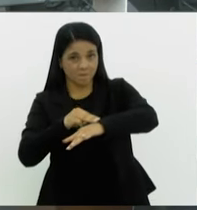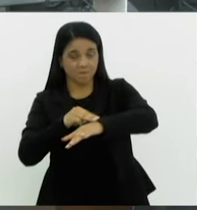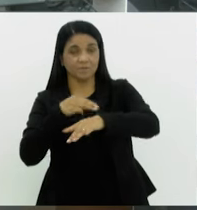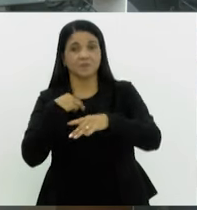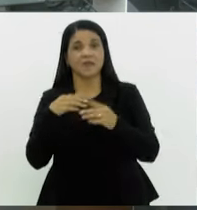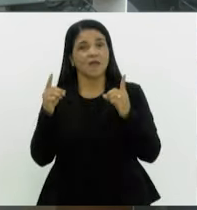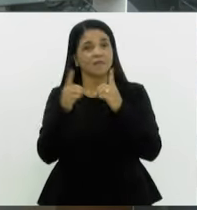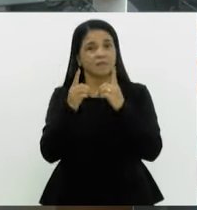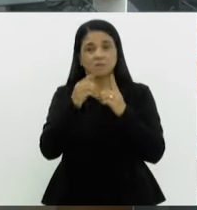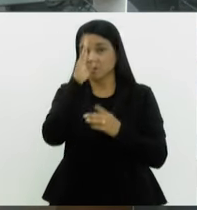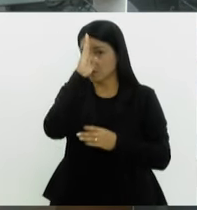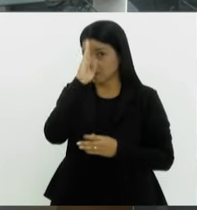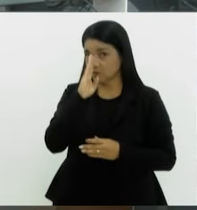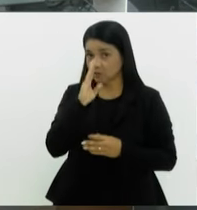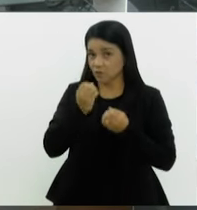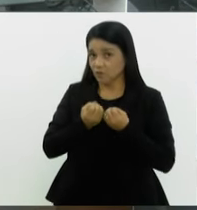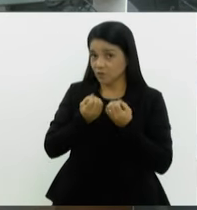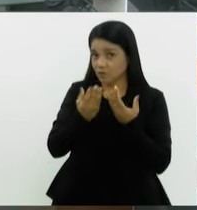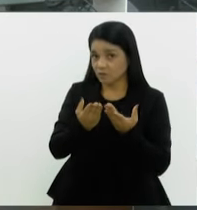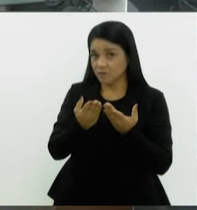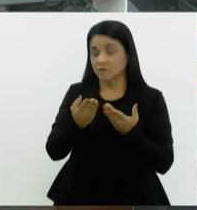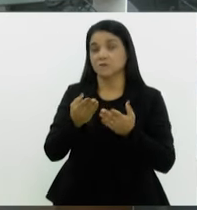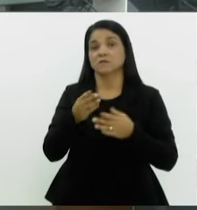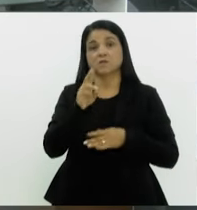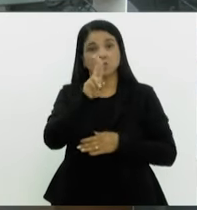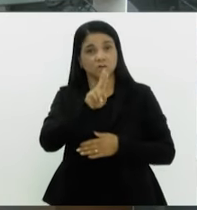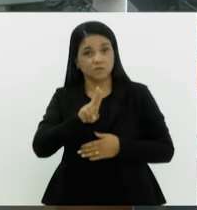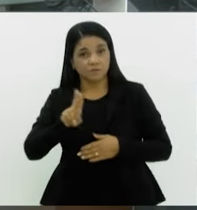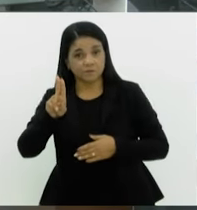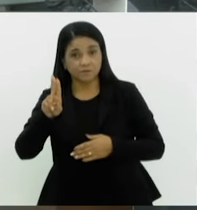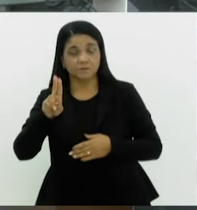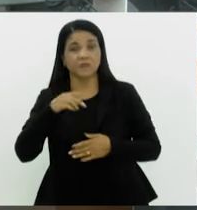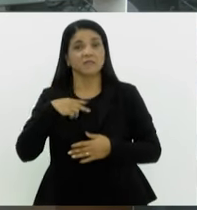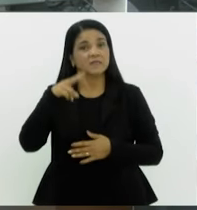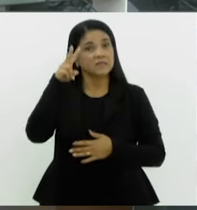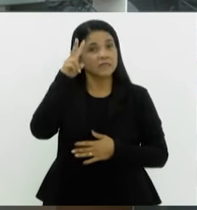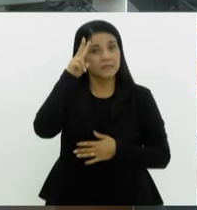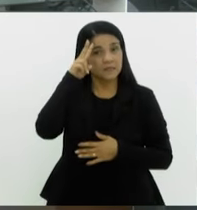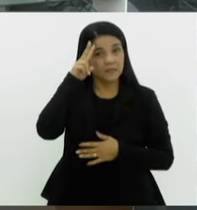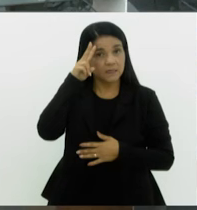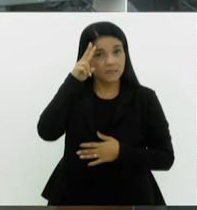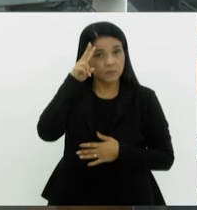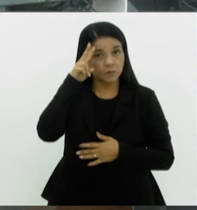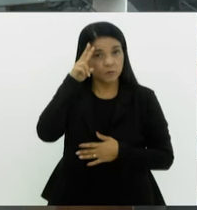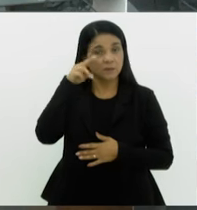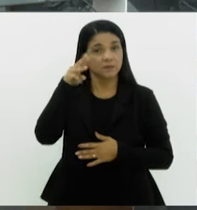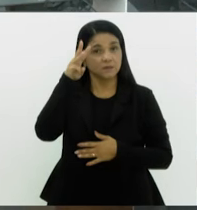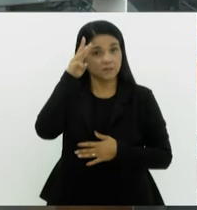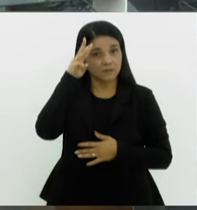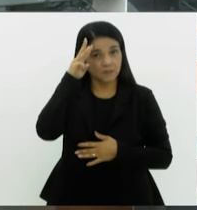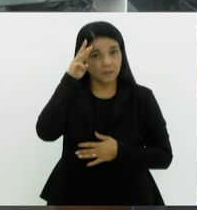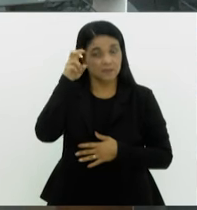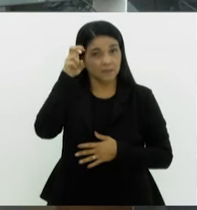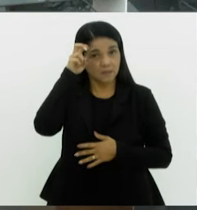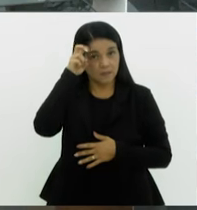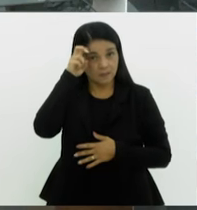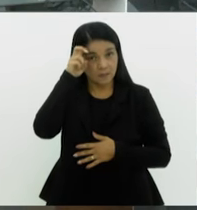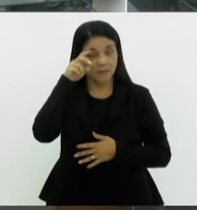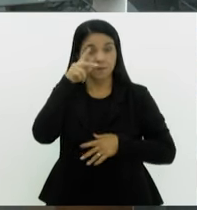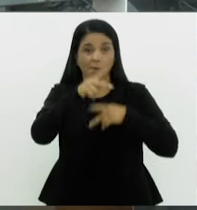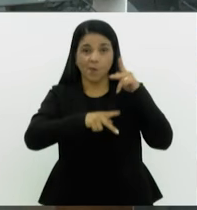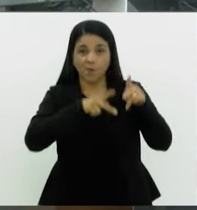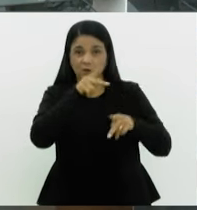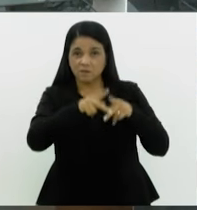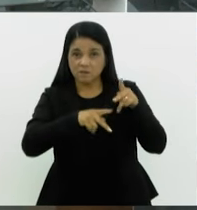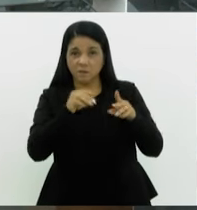atendimento gratuito na cidade universitária. É sempre às terças, também nas segundas e quintas para a população